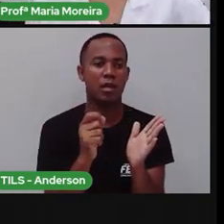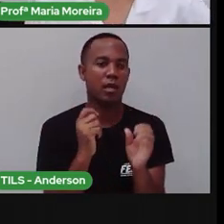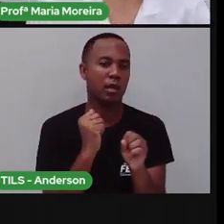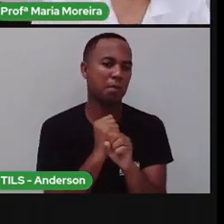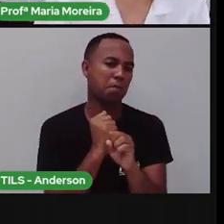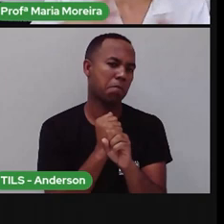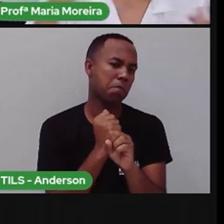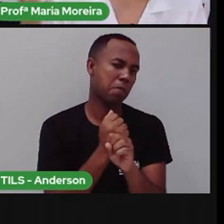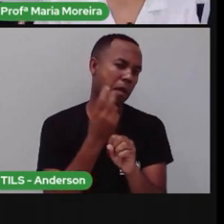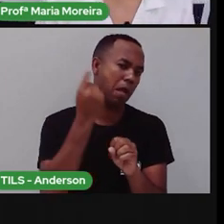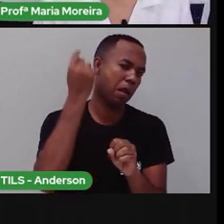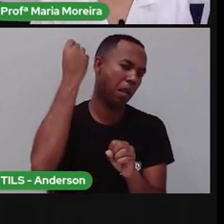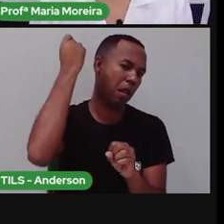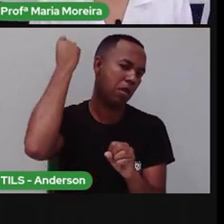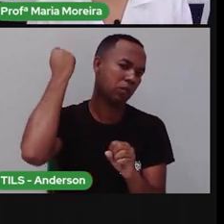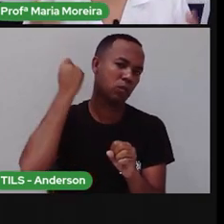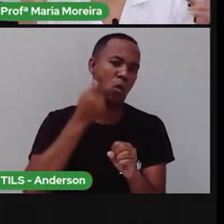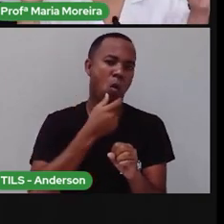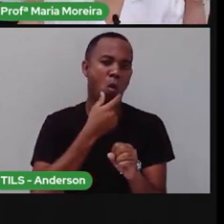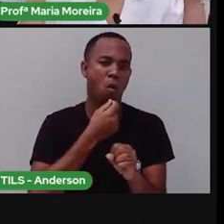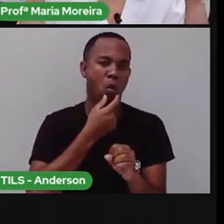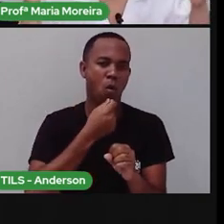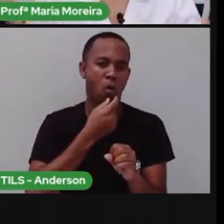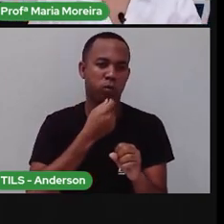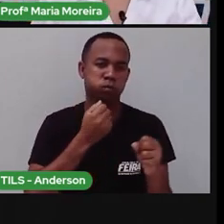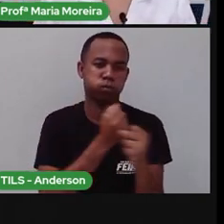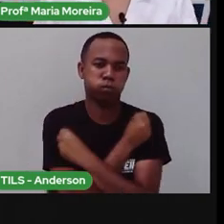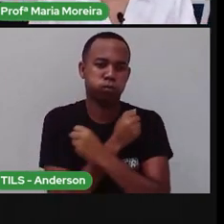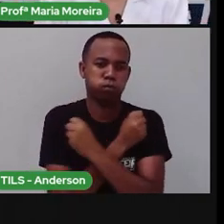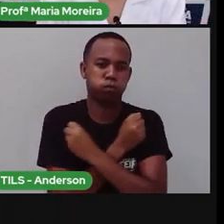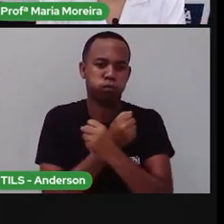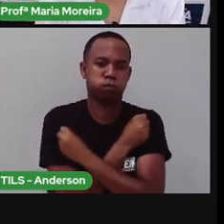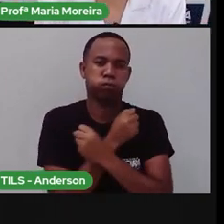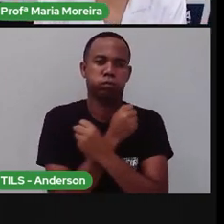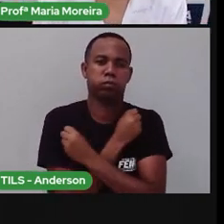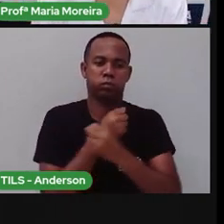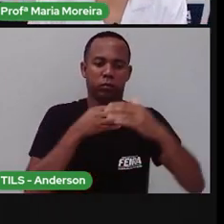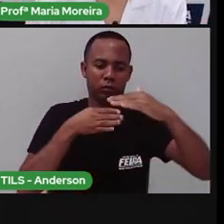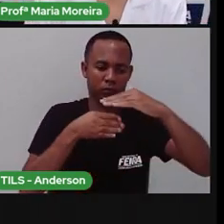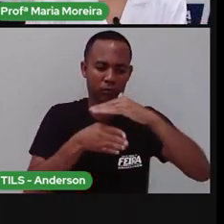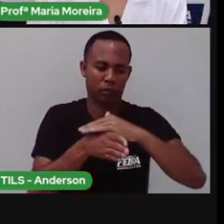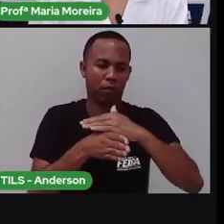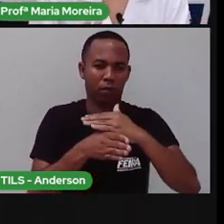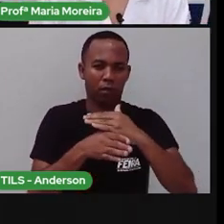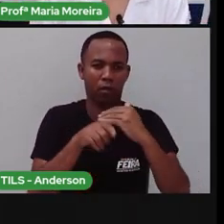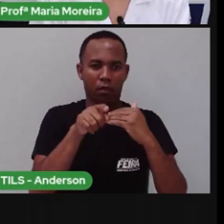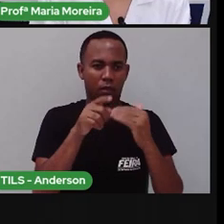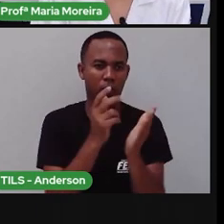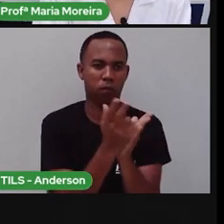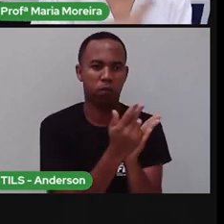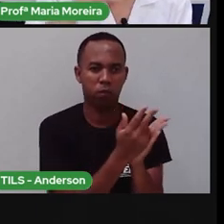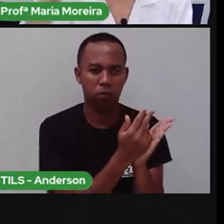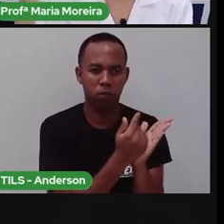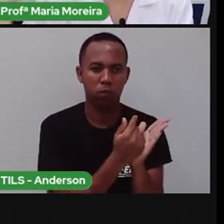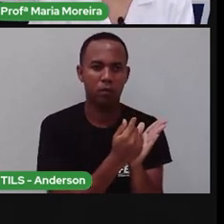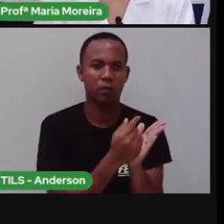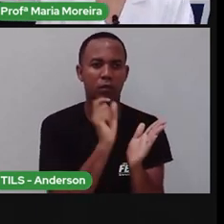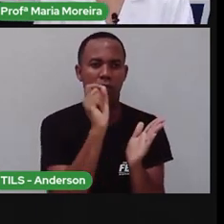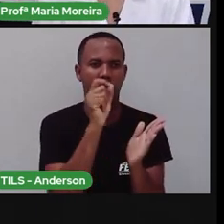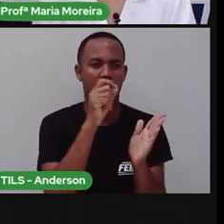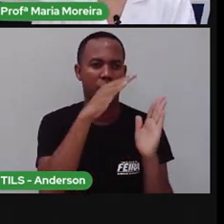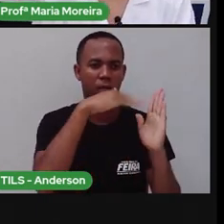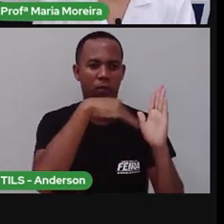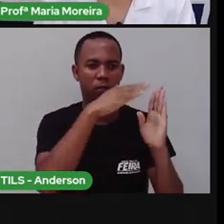que existiam lá, né? Os homens, que eram chamados de homens das cavernas. E essa arte rupestre, ela é feita o quê? Nas